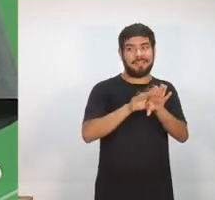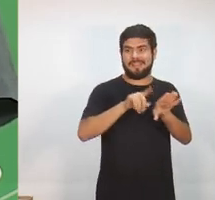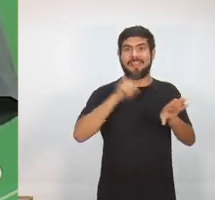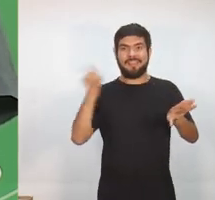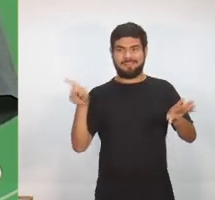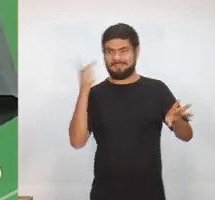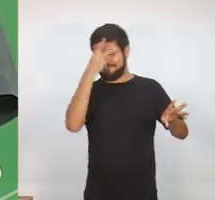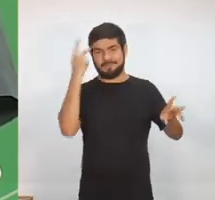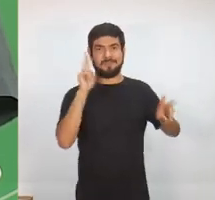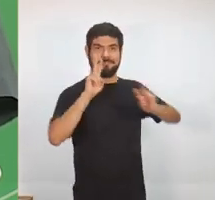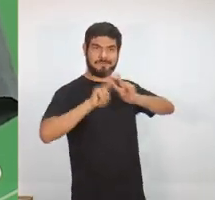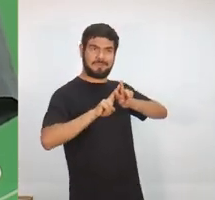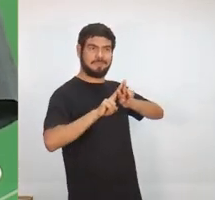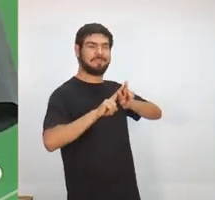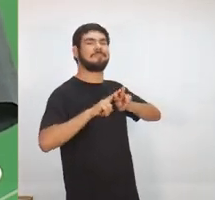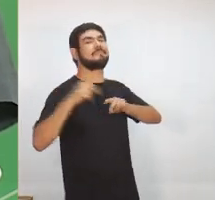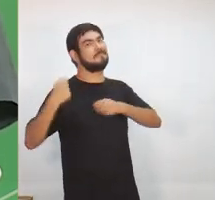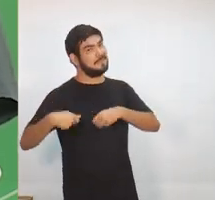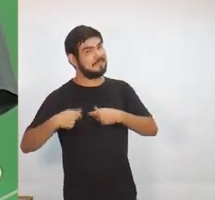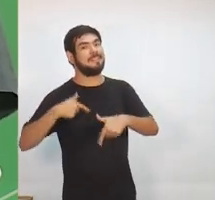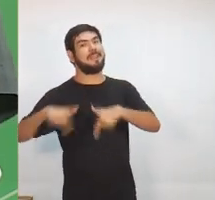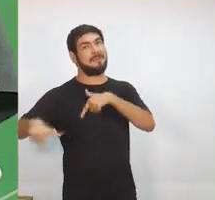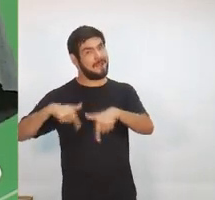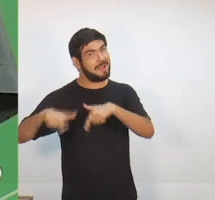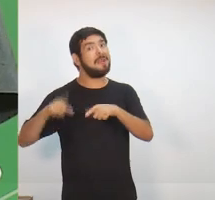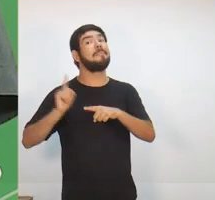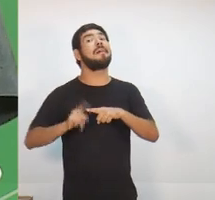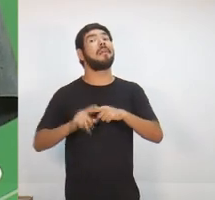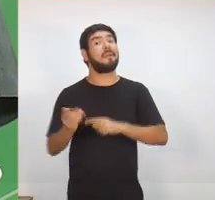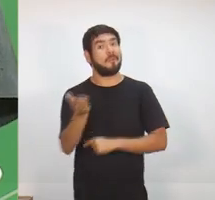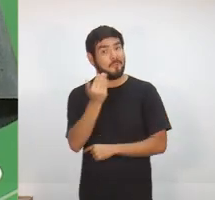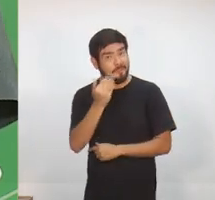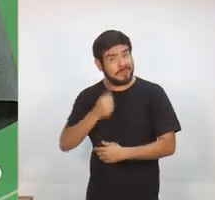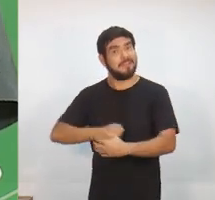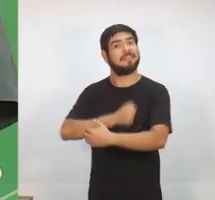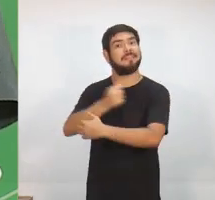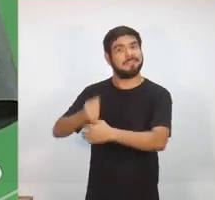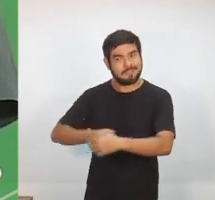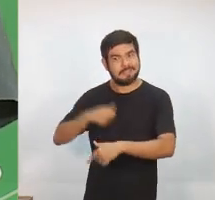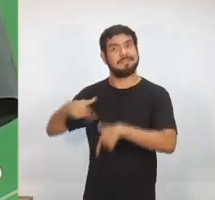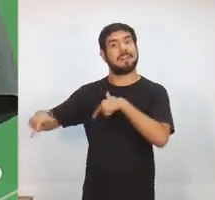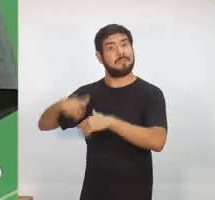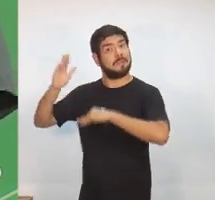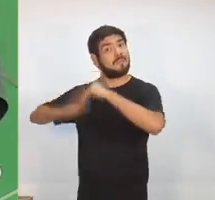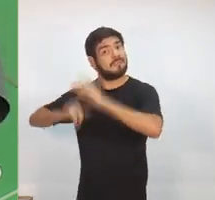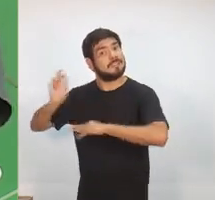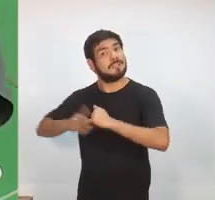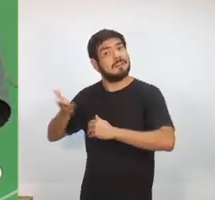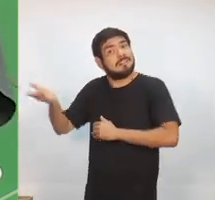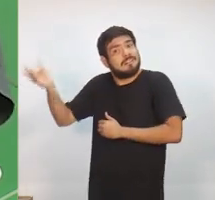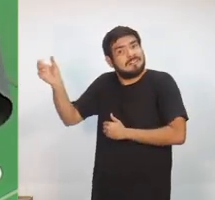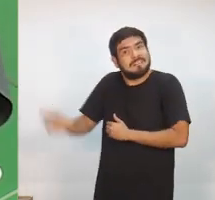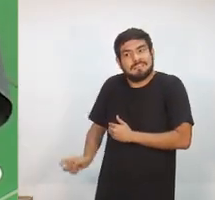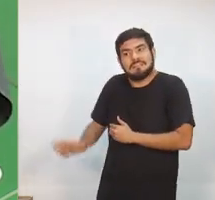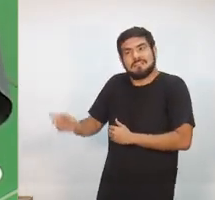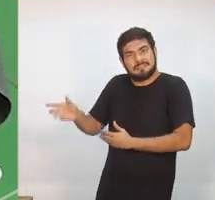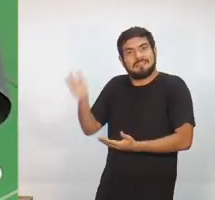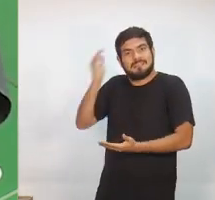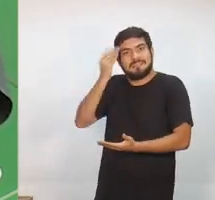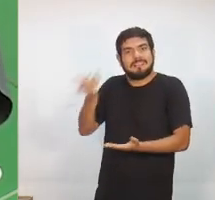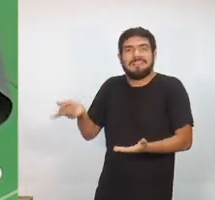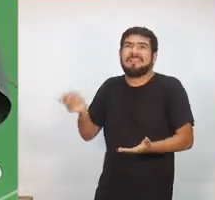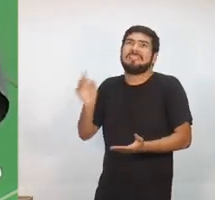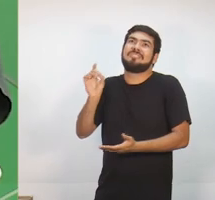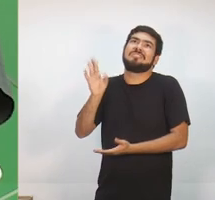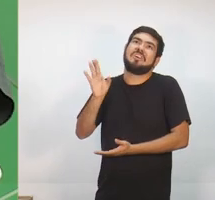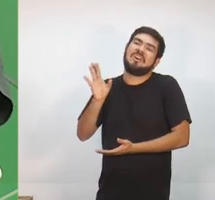trabalhe lá dentro, nas situações de fazer a comida dele, que ele possa trabalhar, que ele tenha uma profissão, que se pague lá dentro. Não